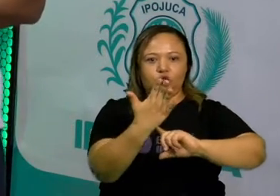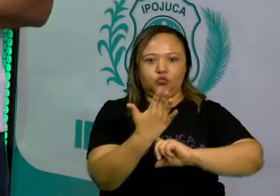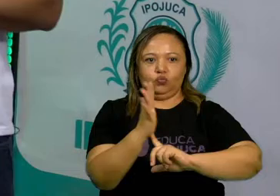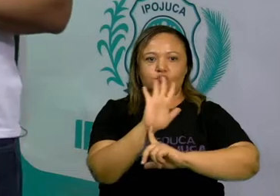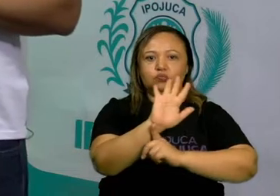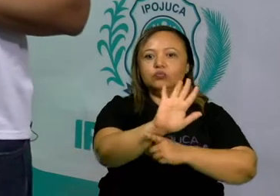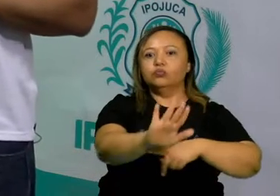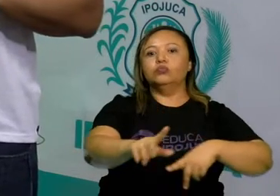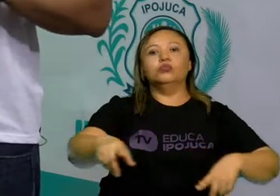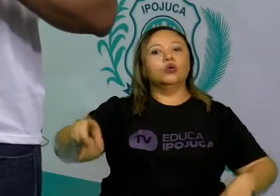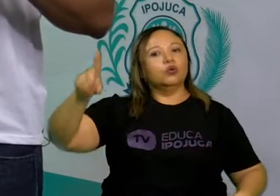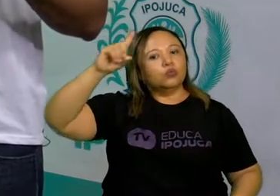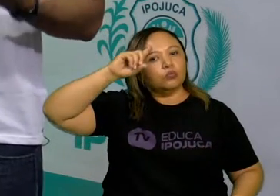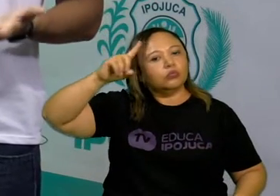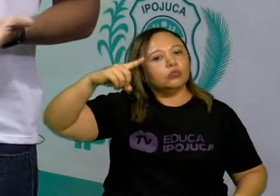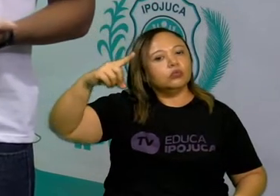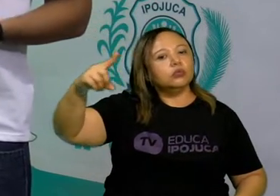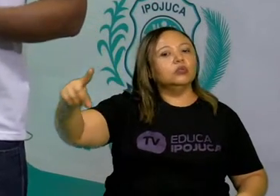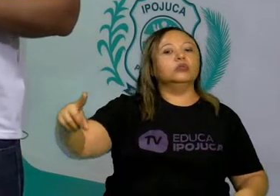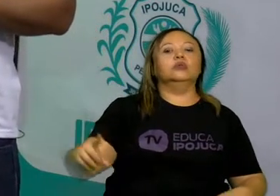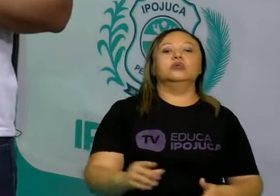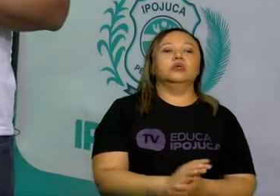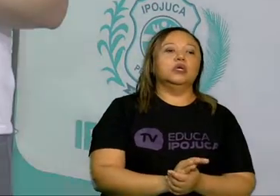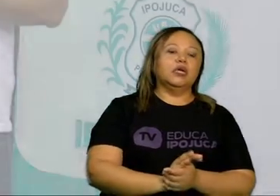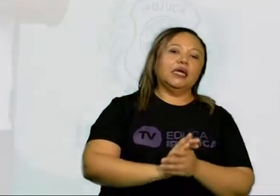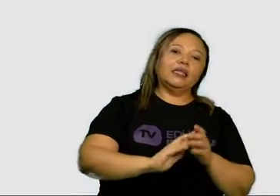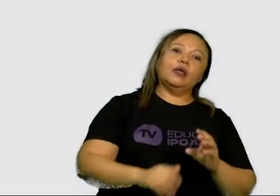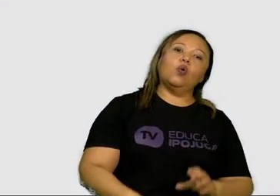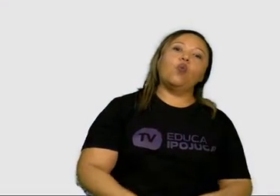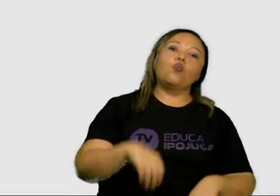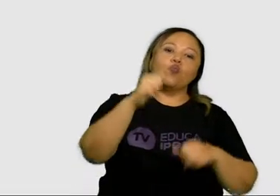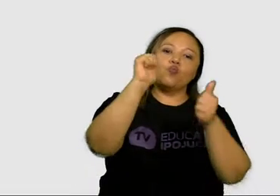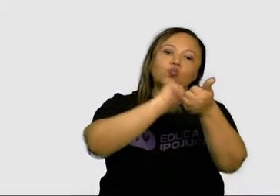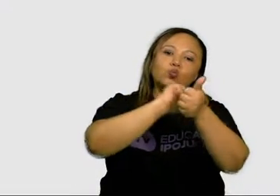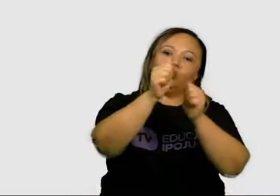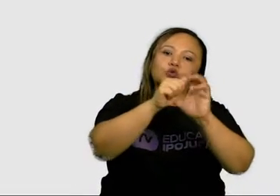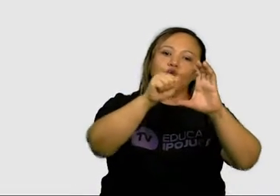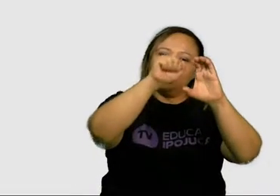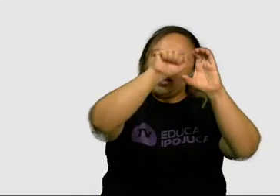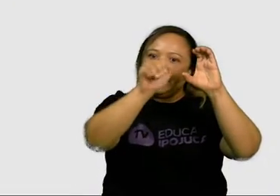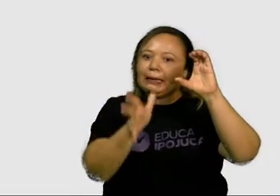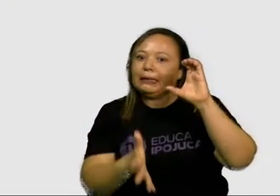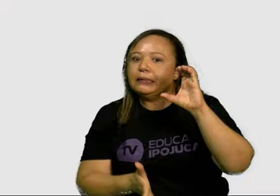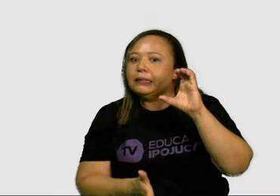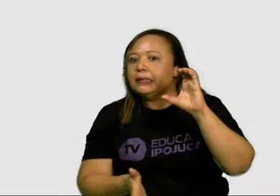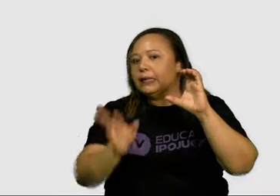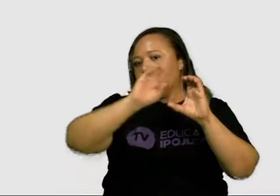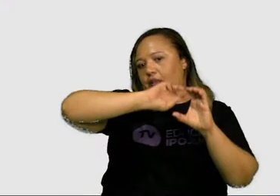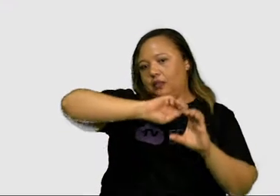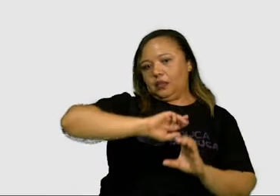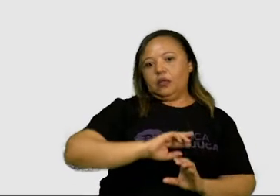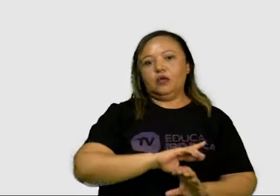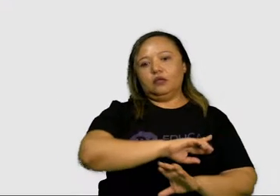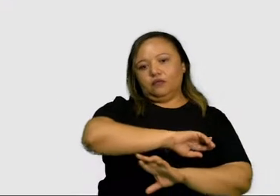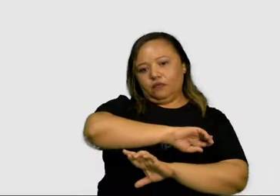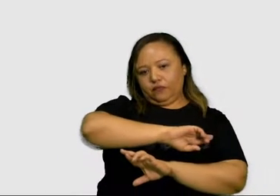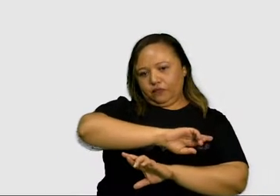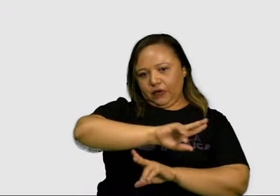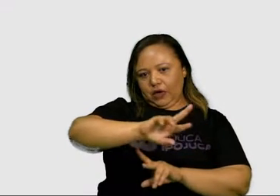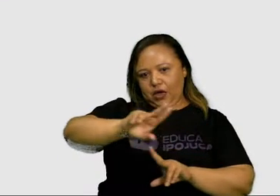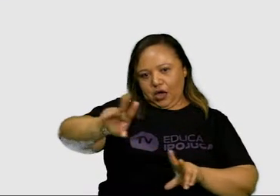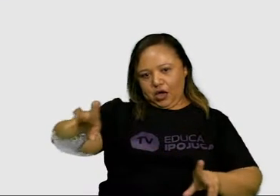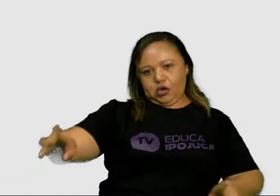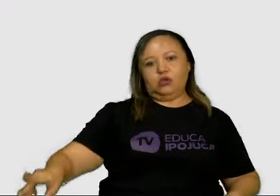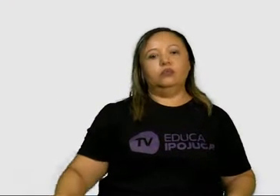Sendo assim, o jogo vai ser categorizado em diferentes formas, em diferentes maneiras. Nós